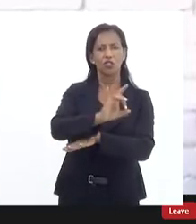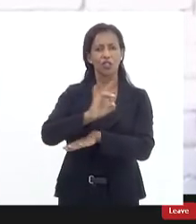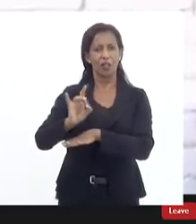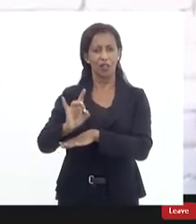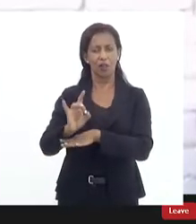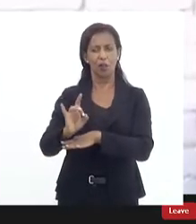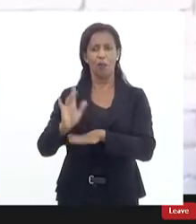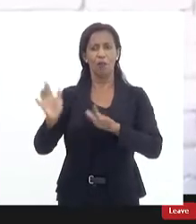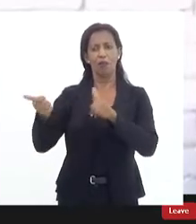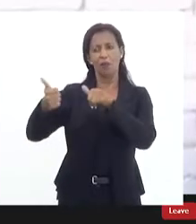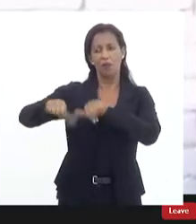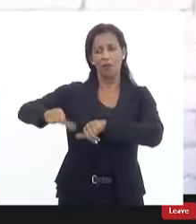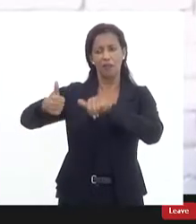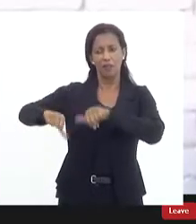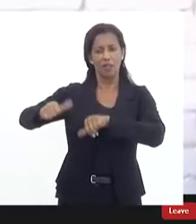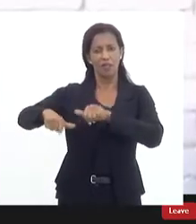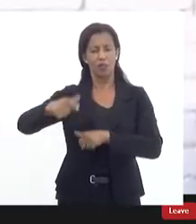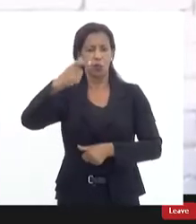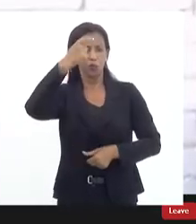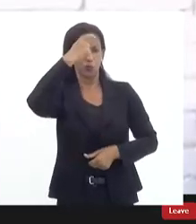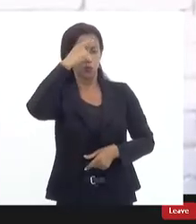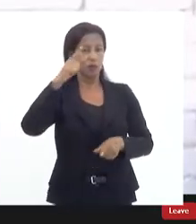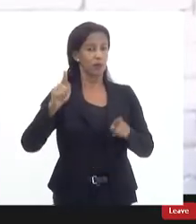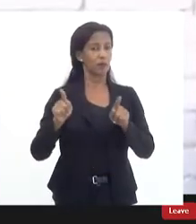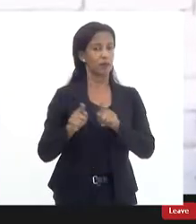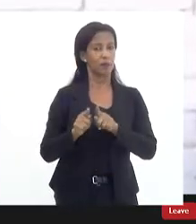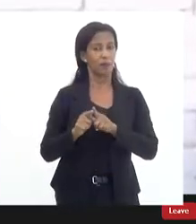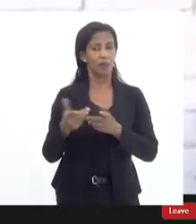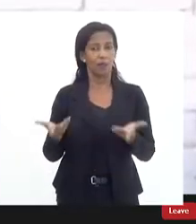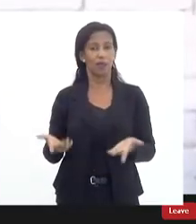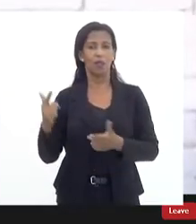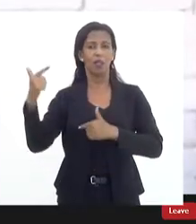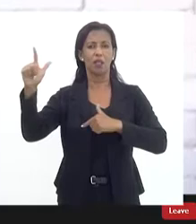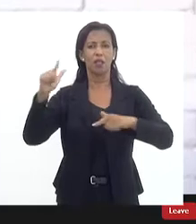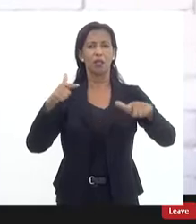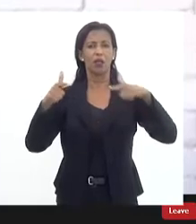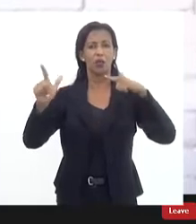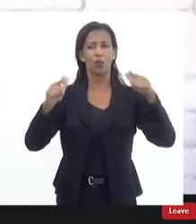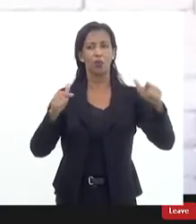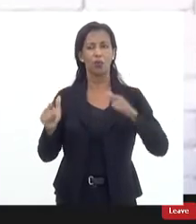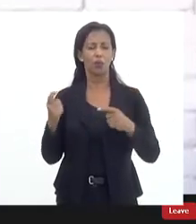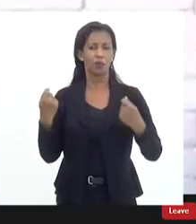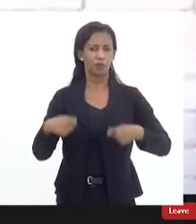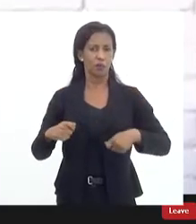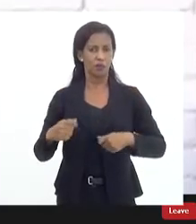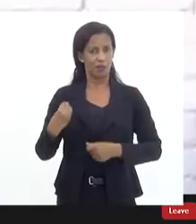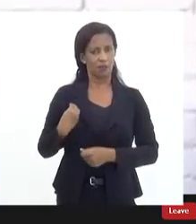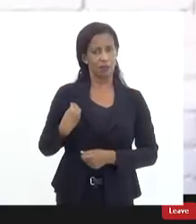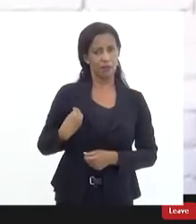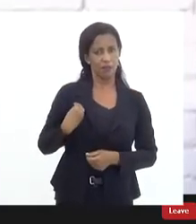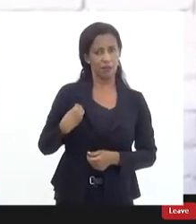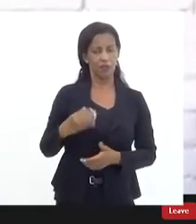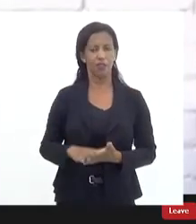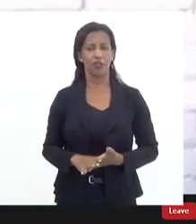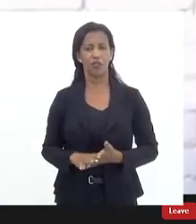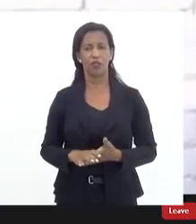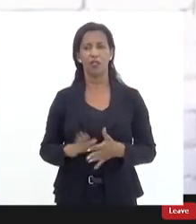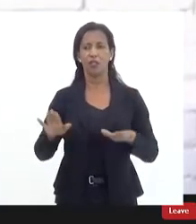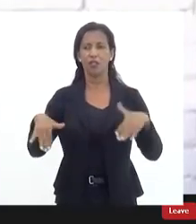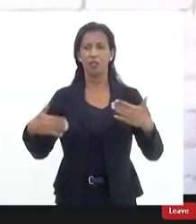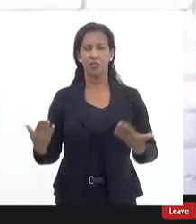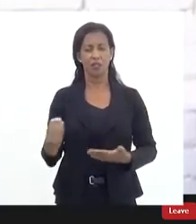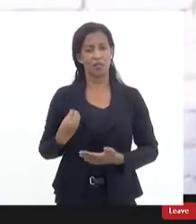mais uma avaliação consensual aqui de que outras pastas deveriam estar mais presentes e assíduas na